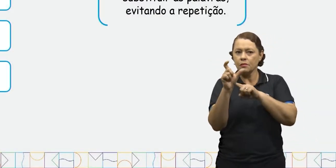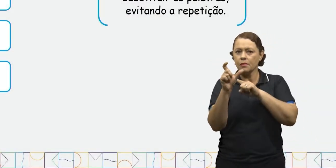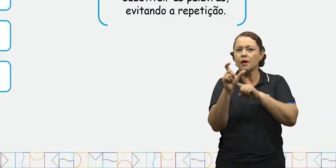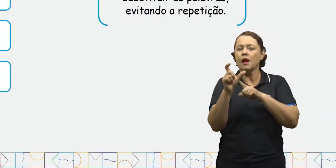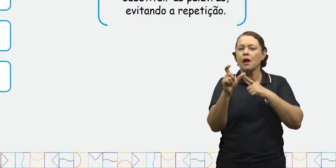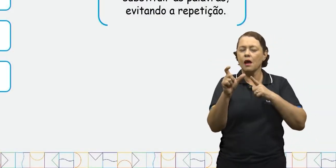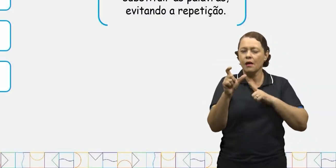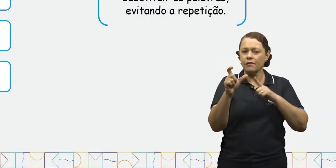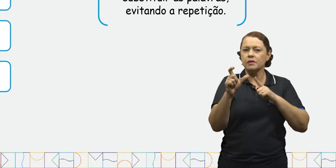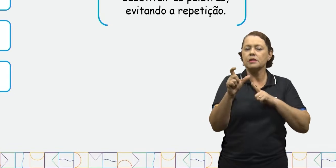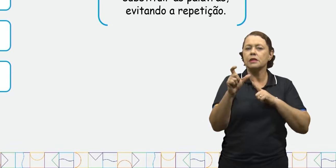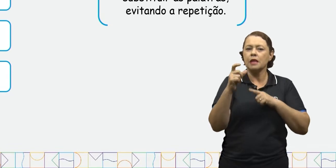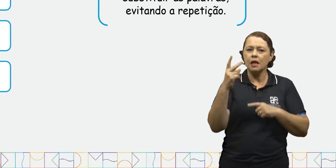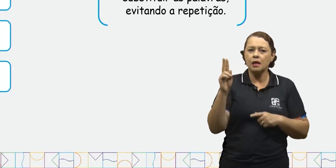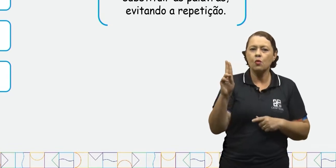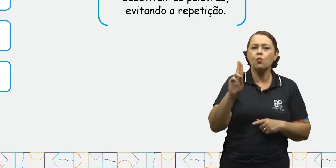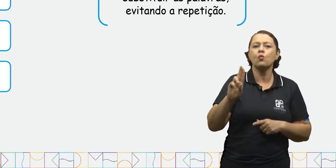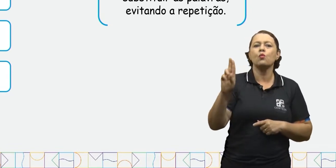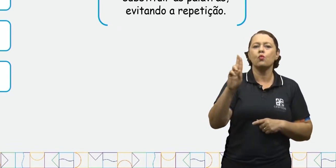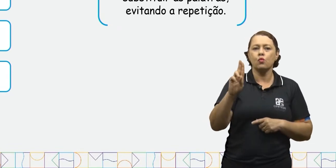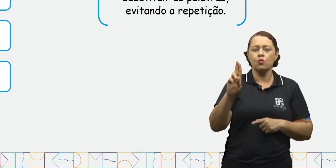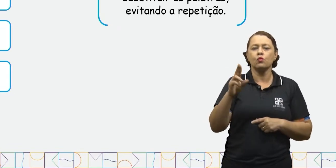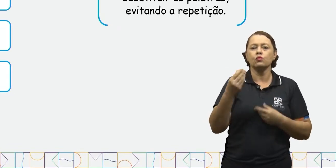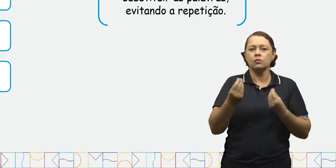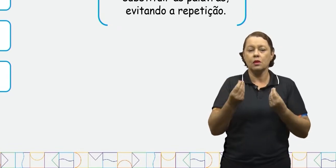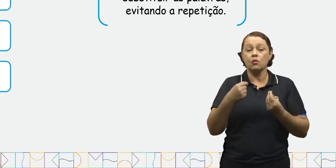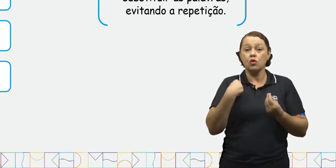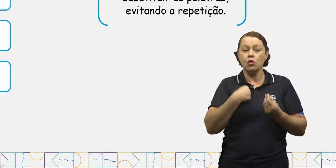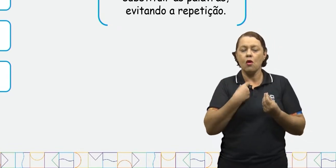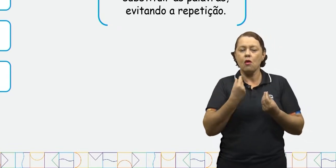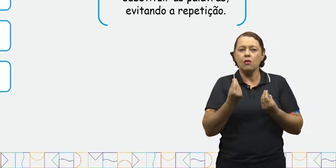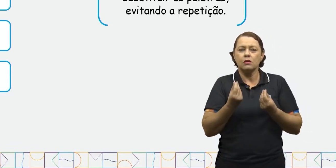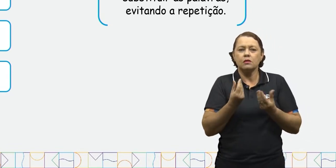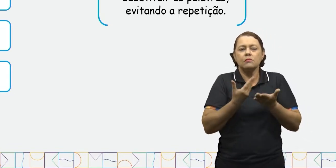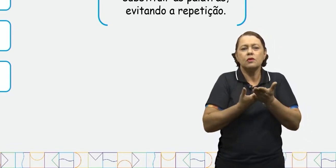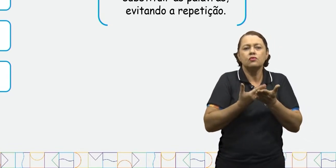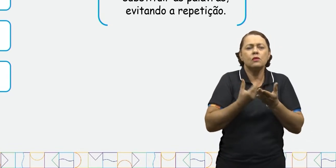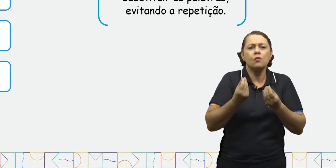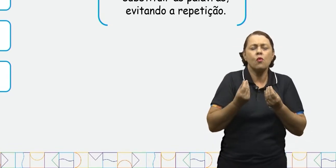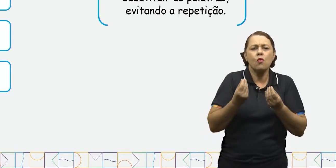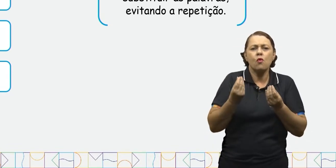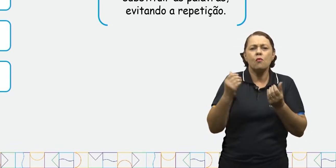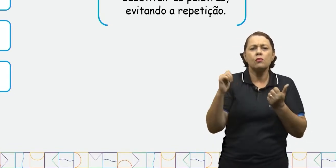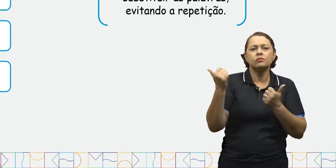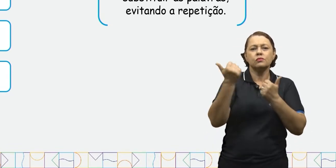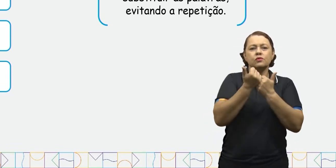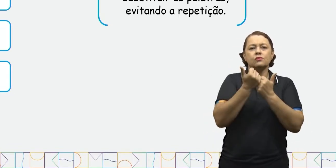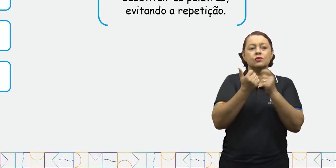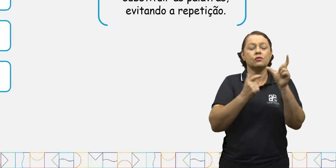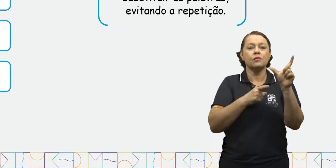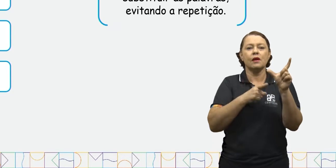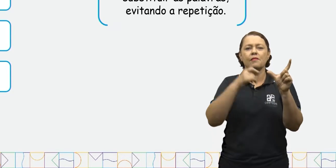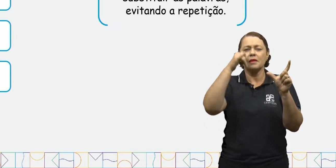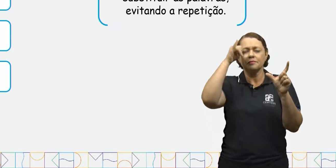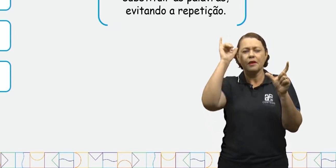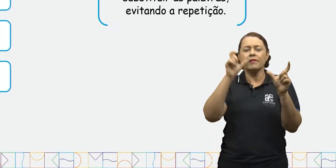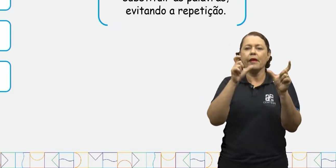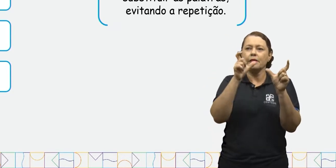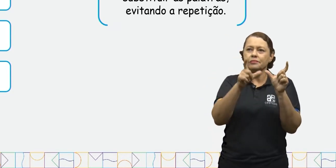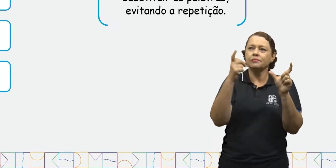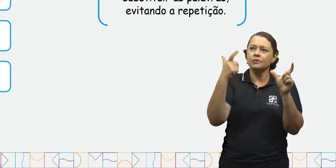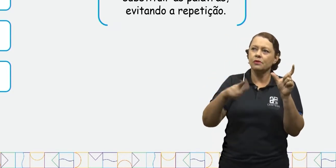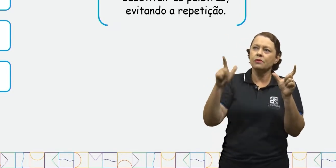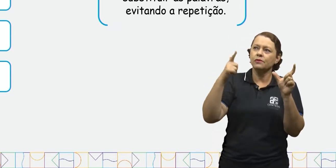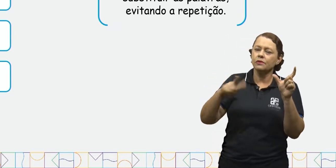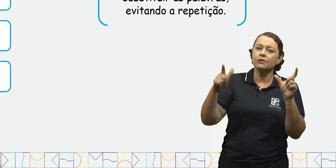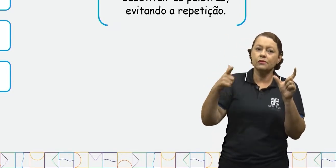algumas funções. Nós estudamos a função de substituir as palavras, evitando a repetição. Para que